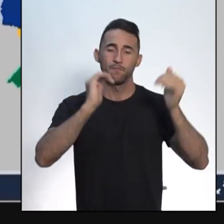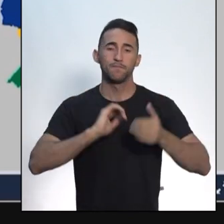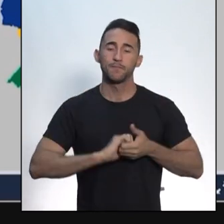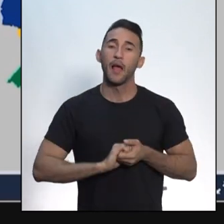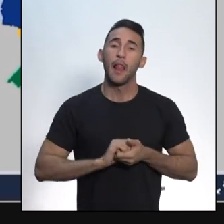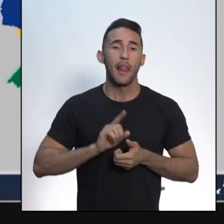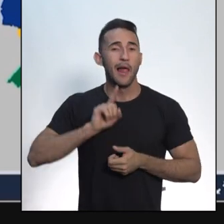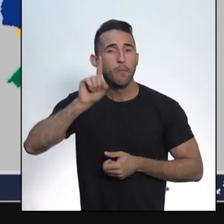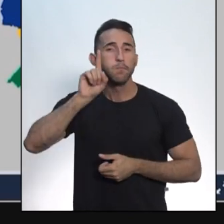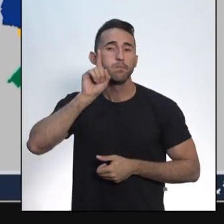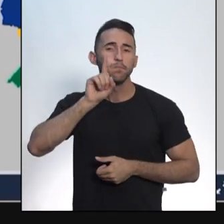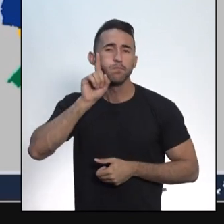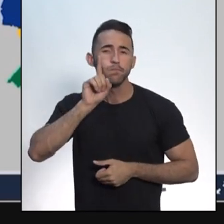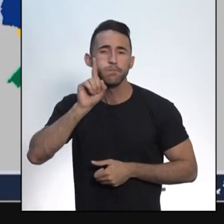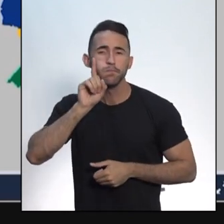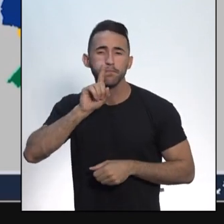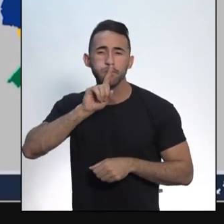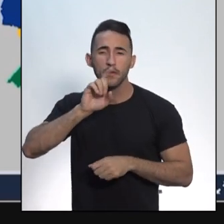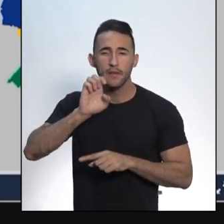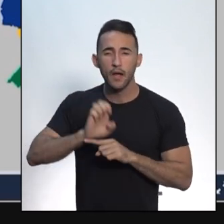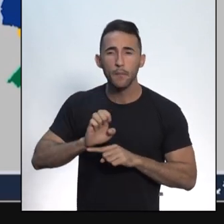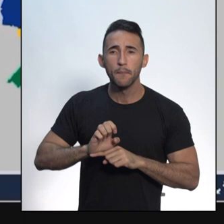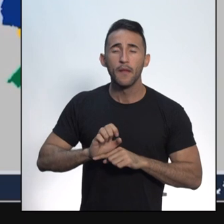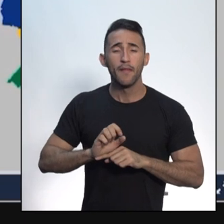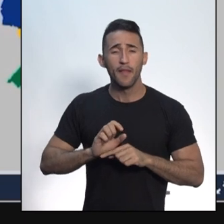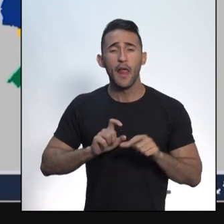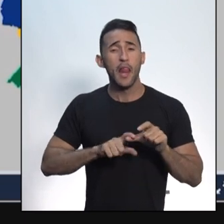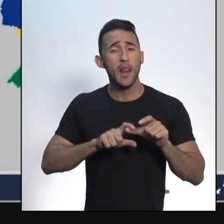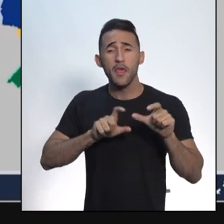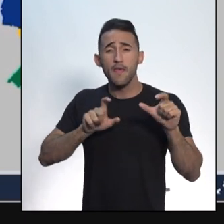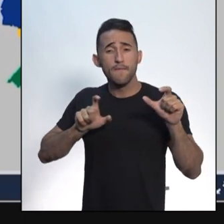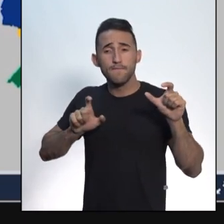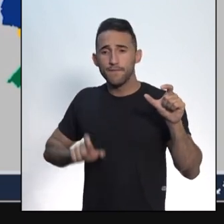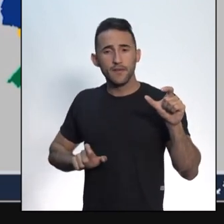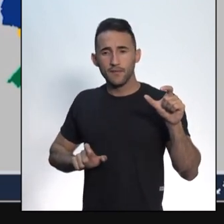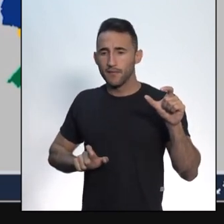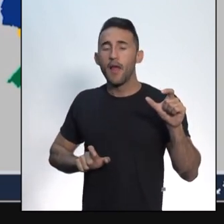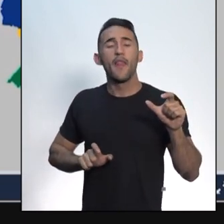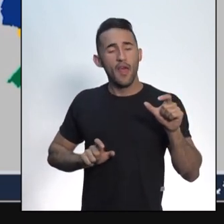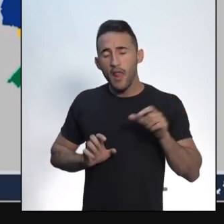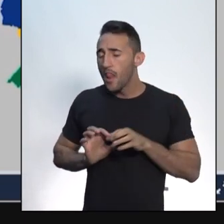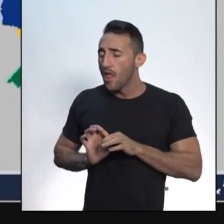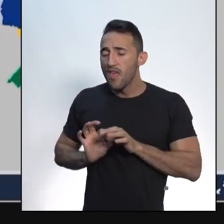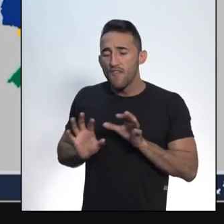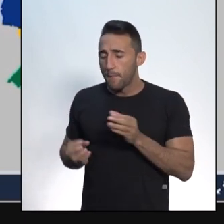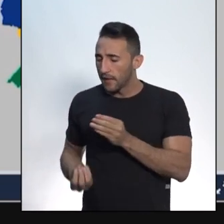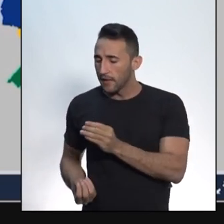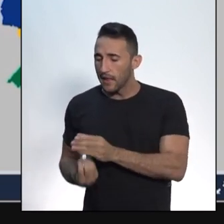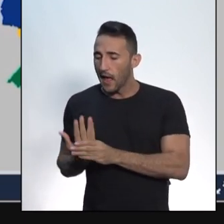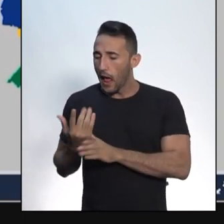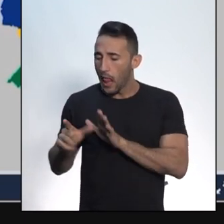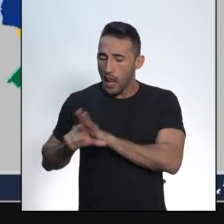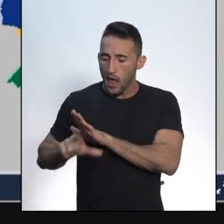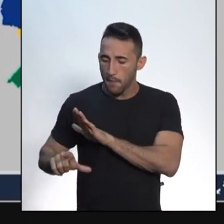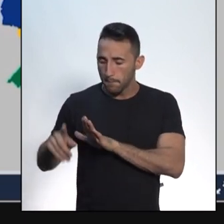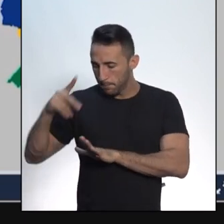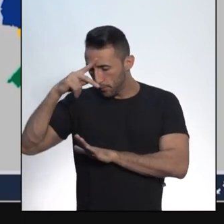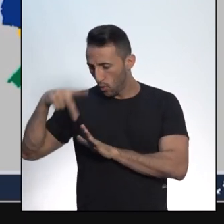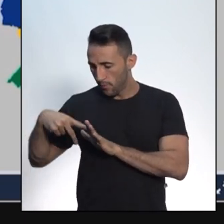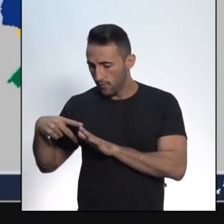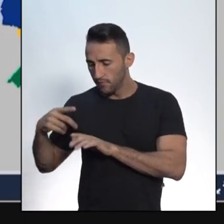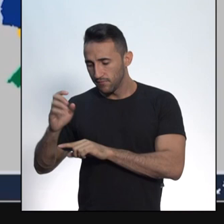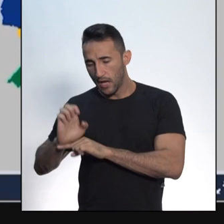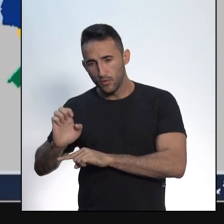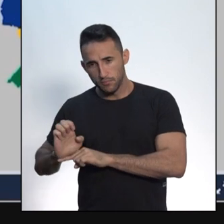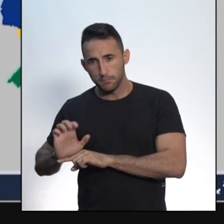Estados Unidos como aqui no Brasil, têm autonomia, têm liberdade para produzir as suas próprias leis,